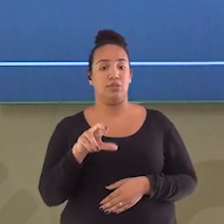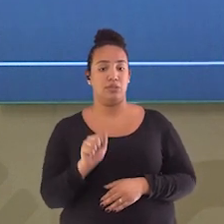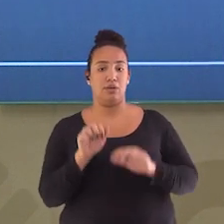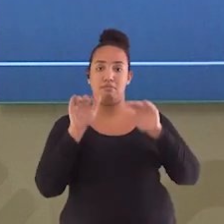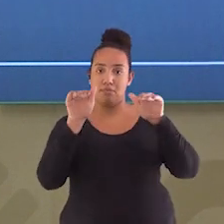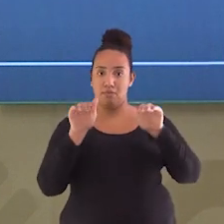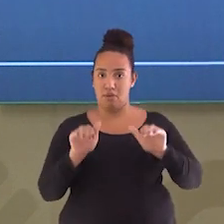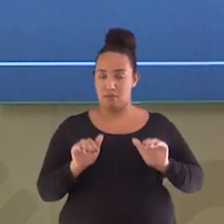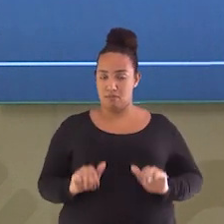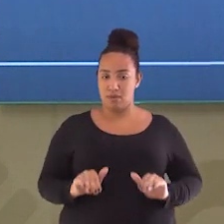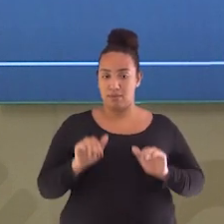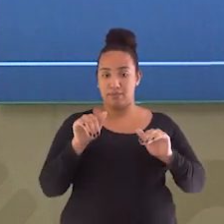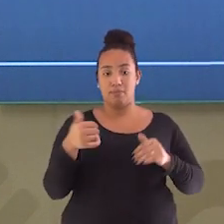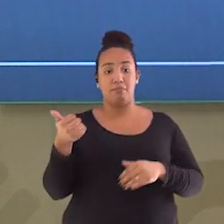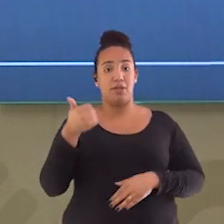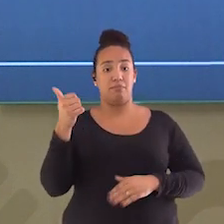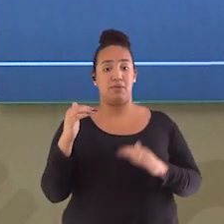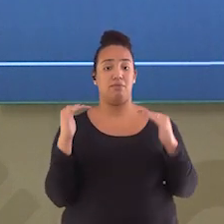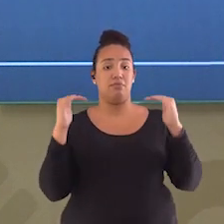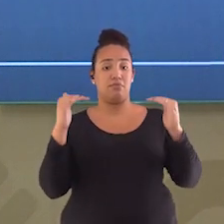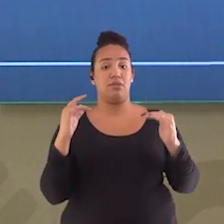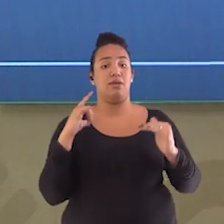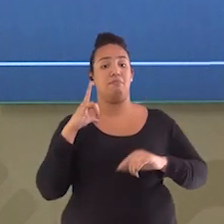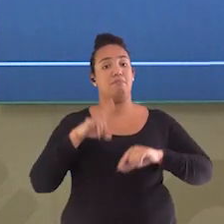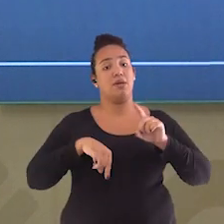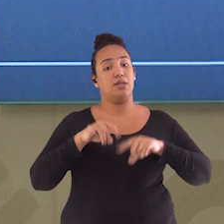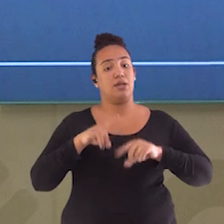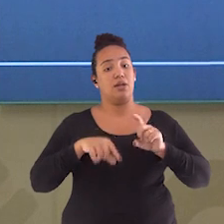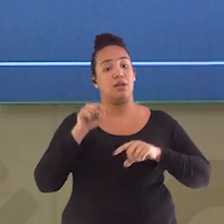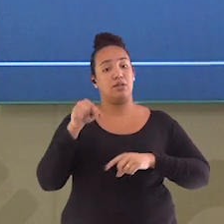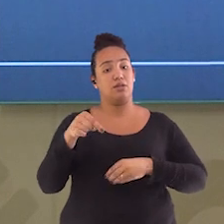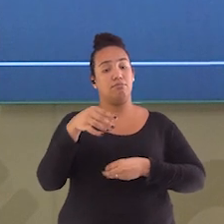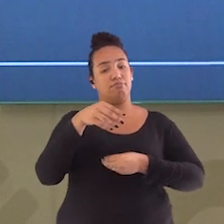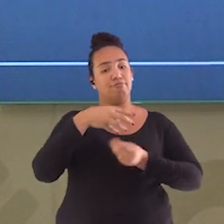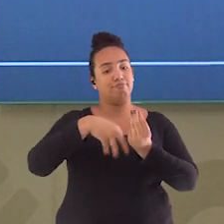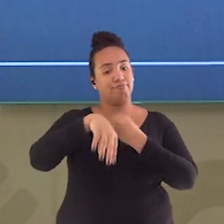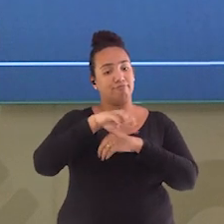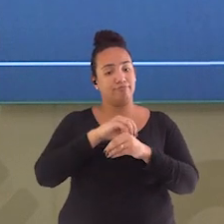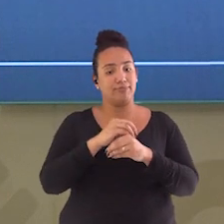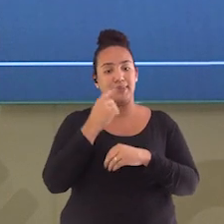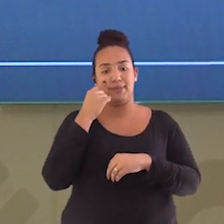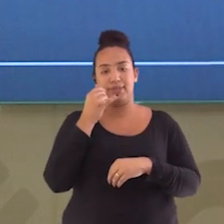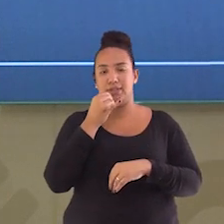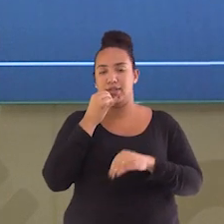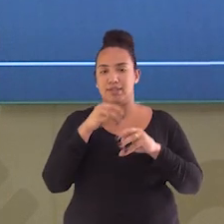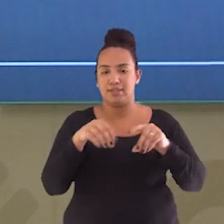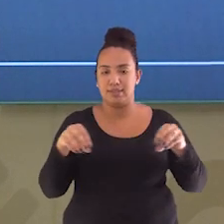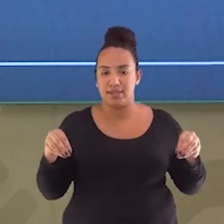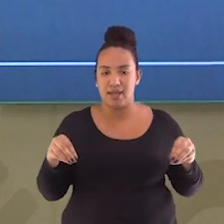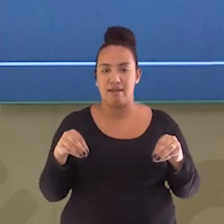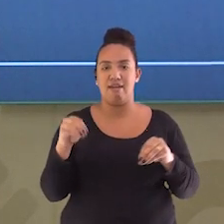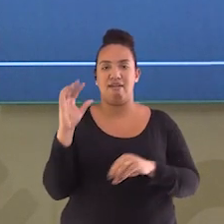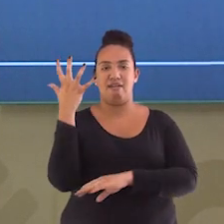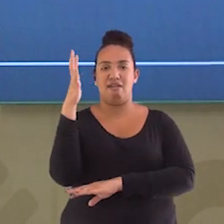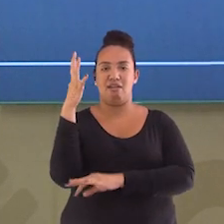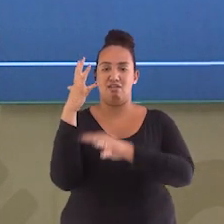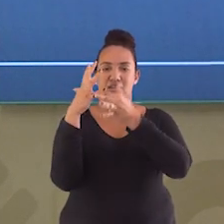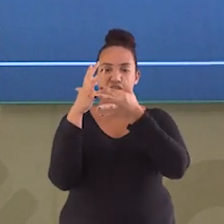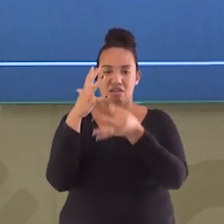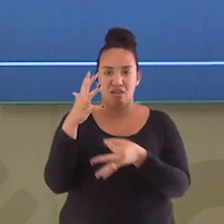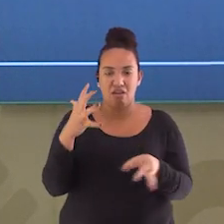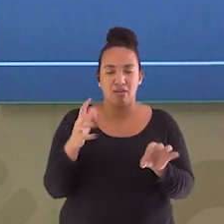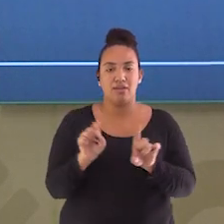materiais que regerão entre si no processo de decomposição. Temos ali terra, serragem, Folhas secas,